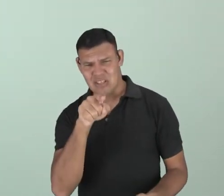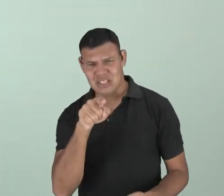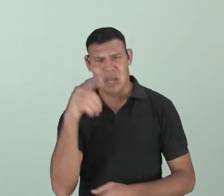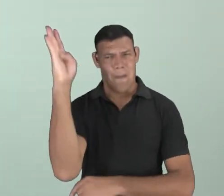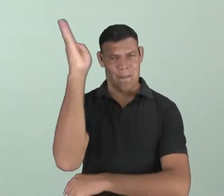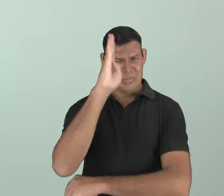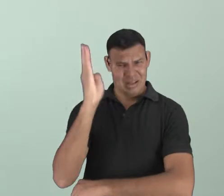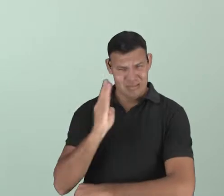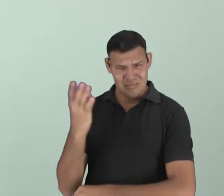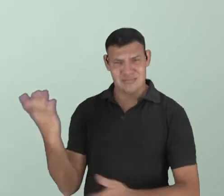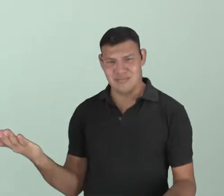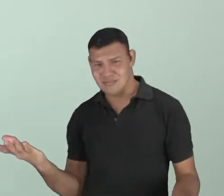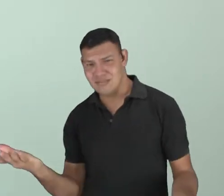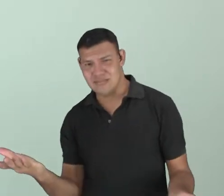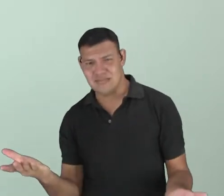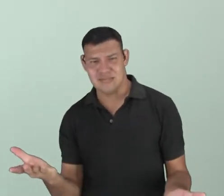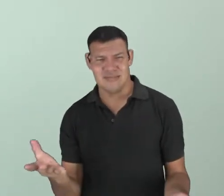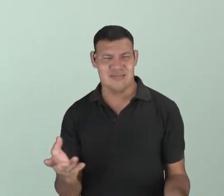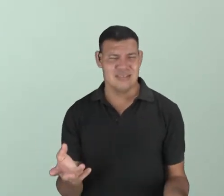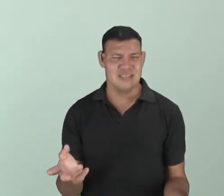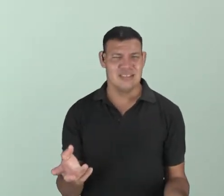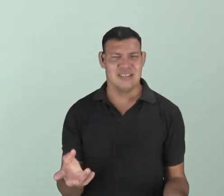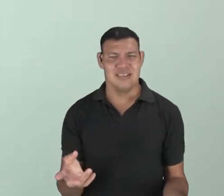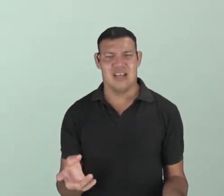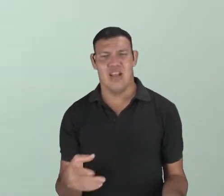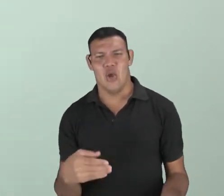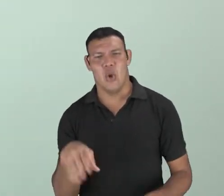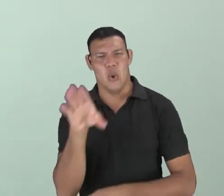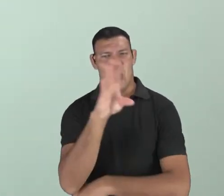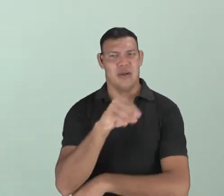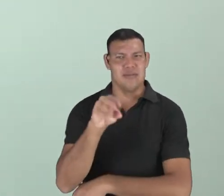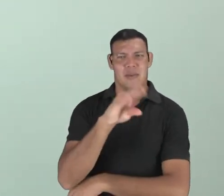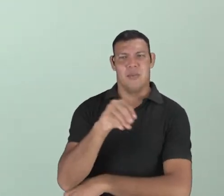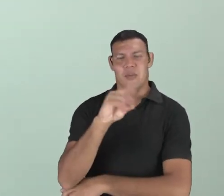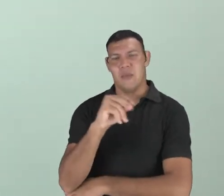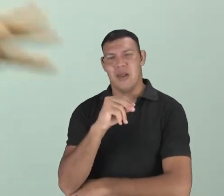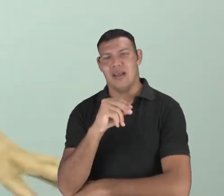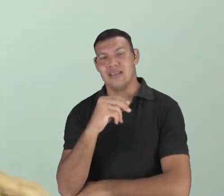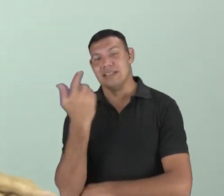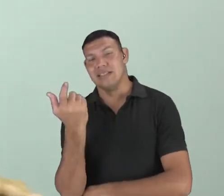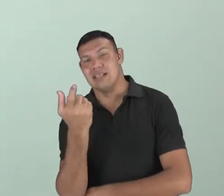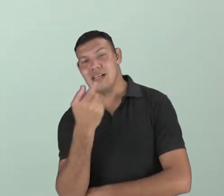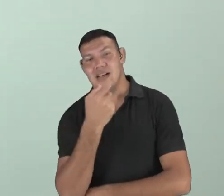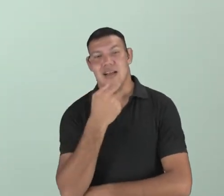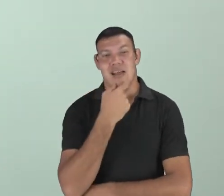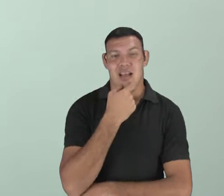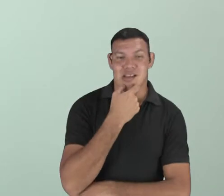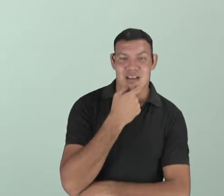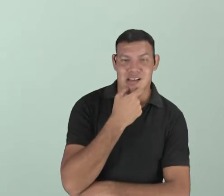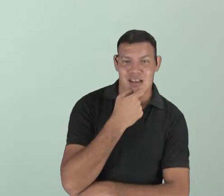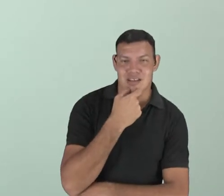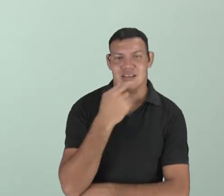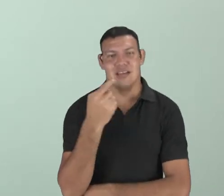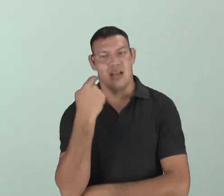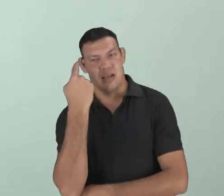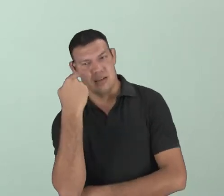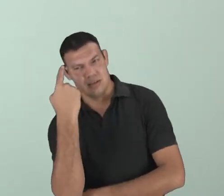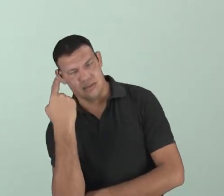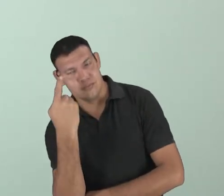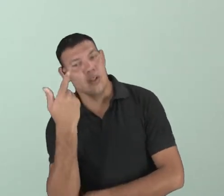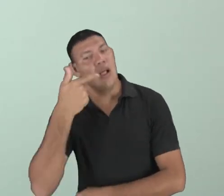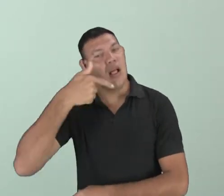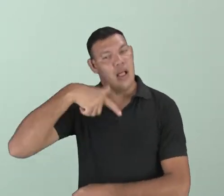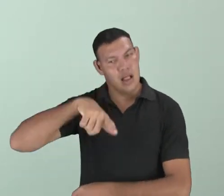Brasil. Ou começa a arranhar aquele inglês, né? Aquele espanhol. Não, é brasileiro. Então a língua, ela é uma